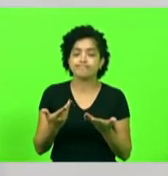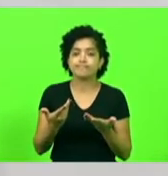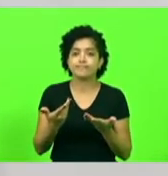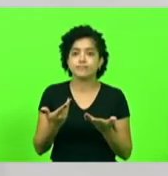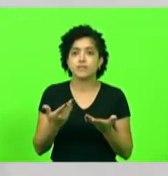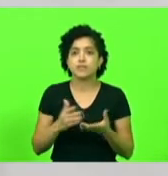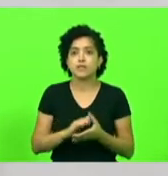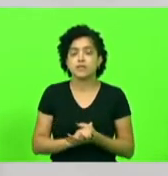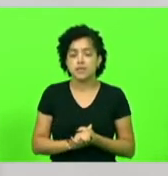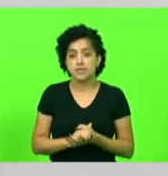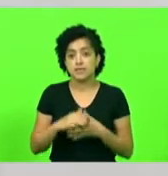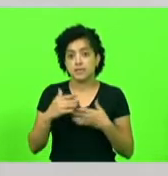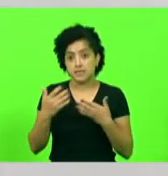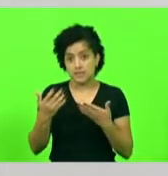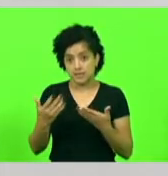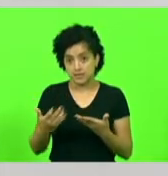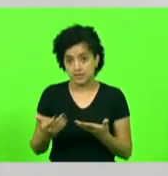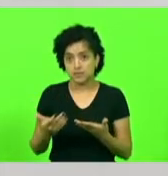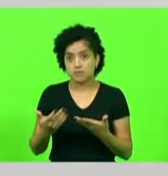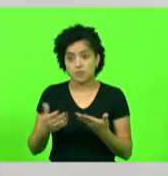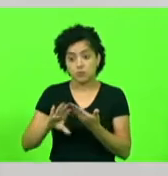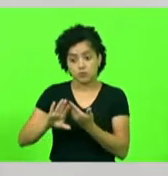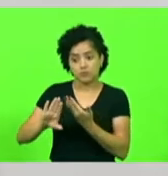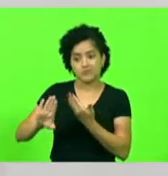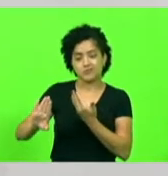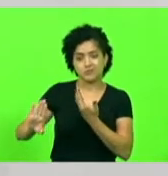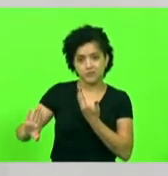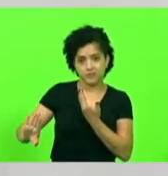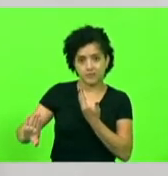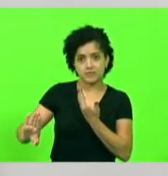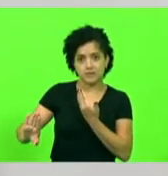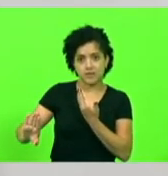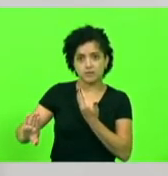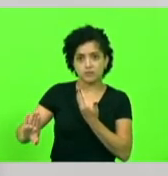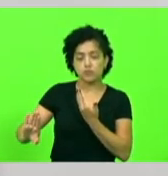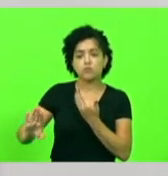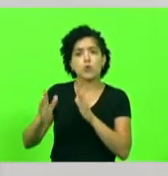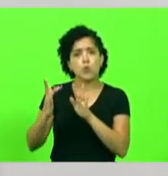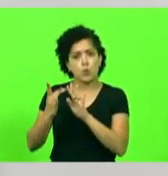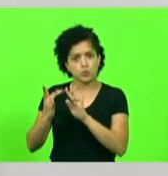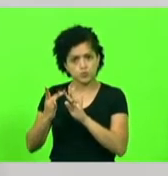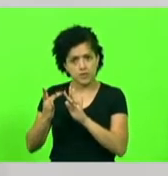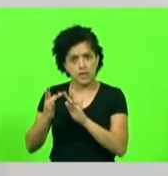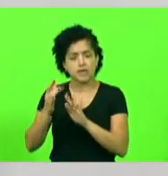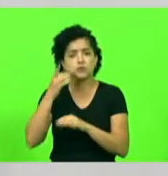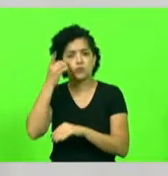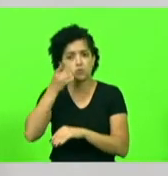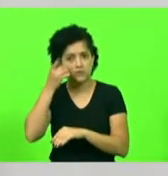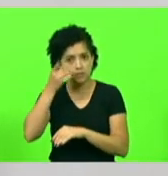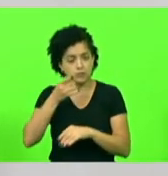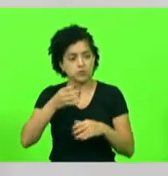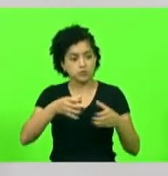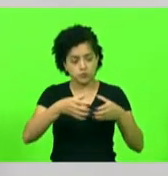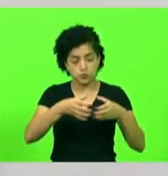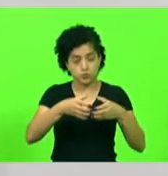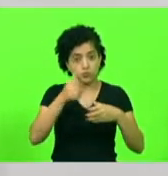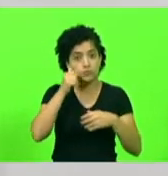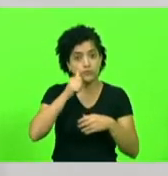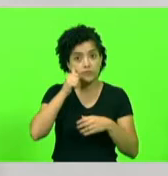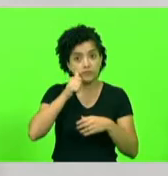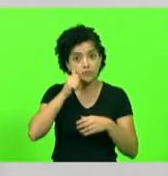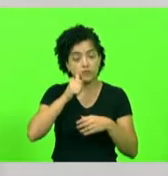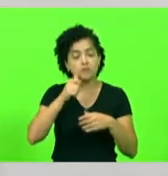mesmo eu estando afastada, eu fiz contato com as deputadas da bancada feminina, e nós